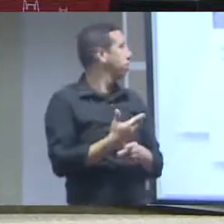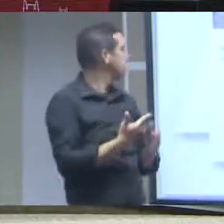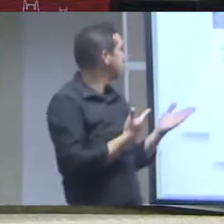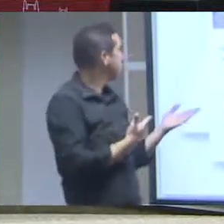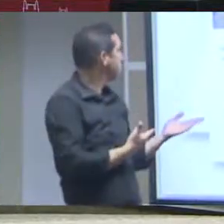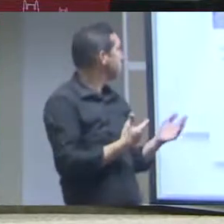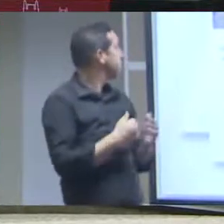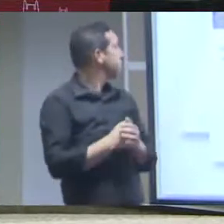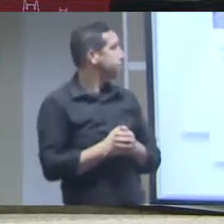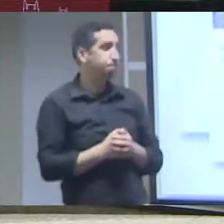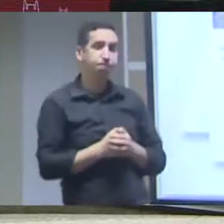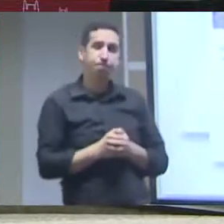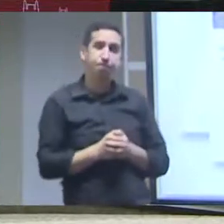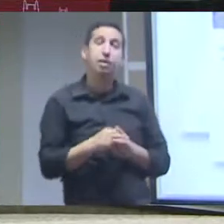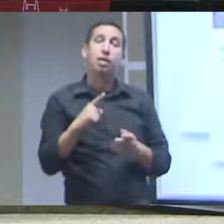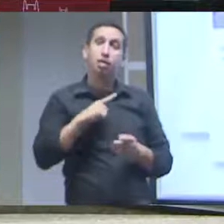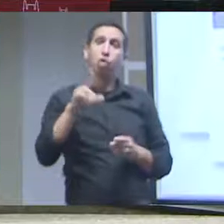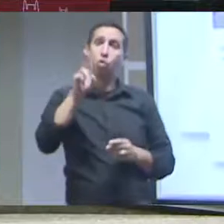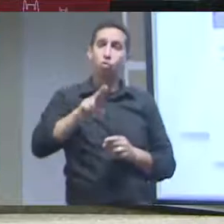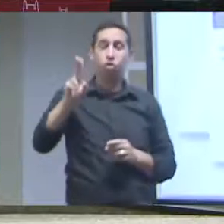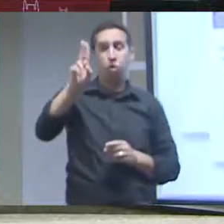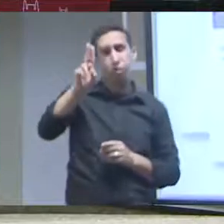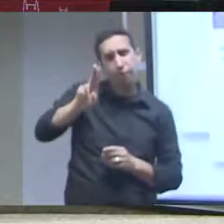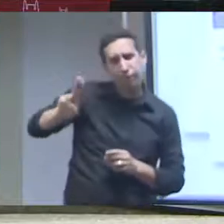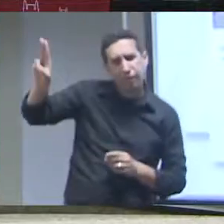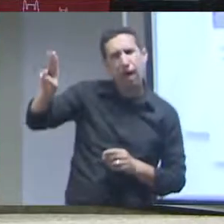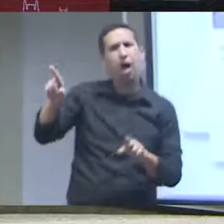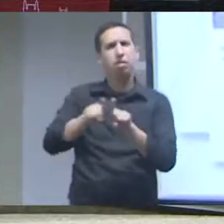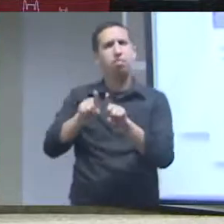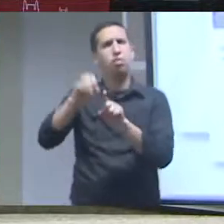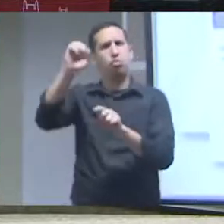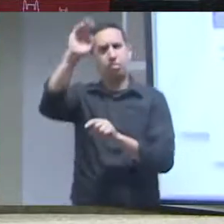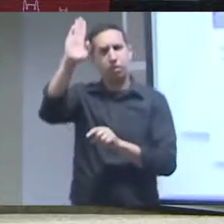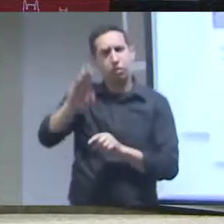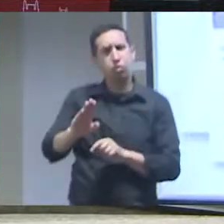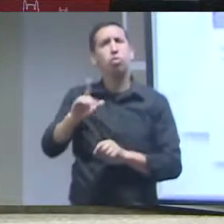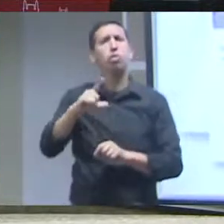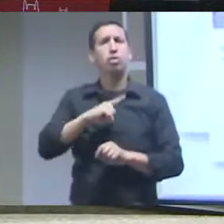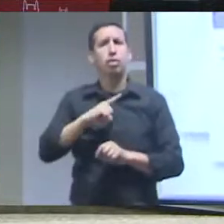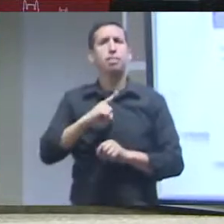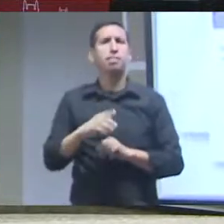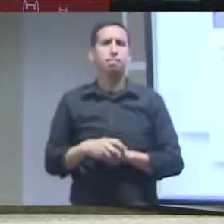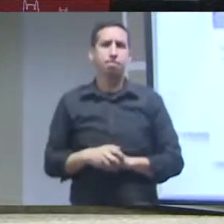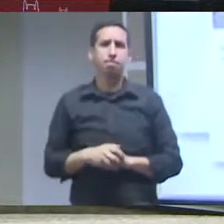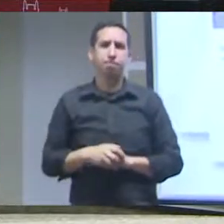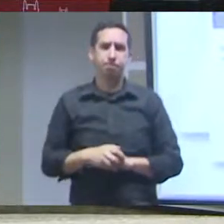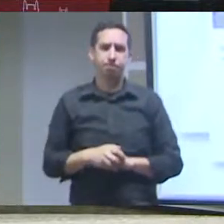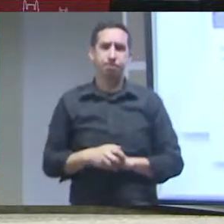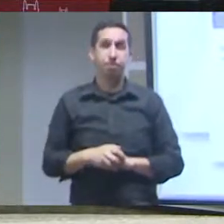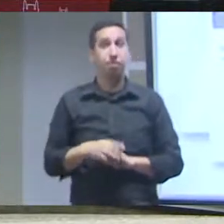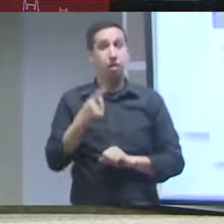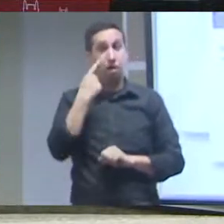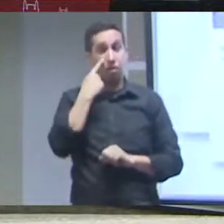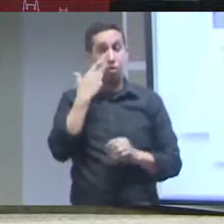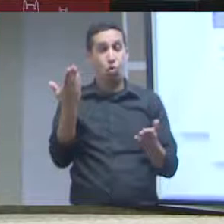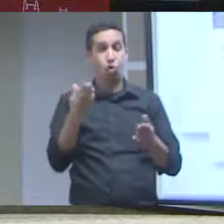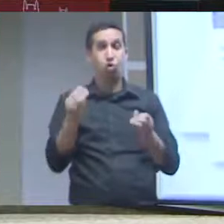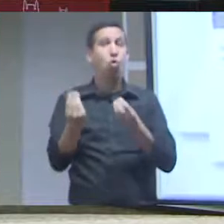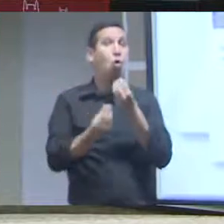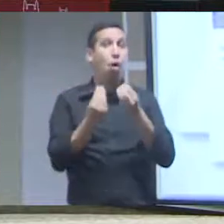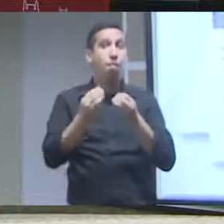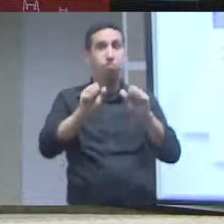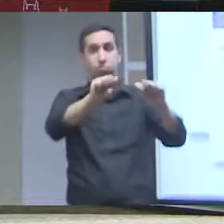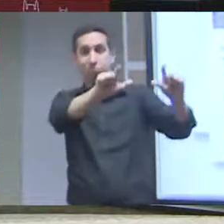apresentações, nós fomos para o Despace, que é uma ferramenta também muito utilizada em repositórios de produção intelectual em